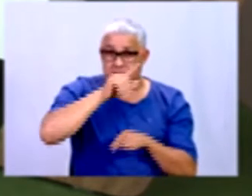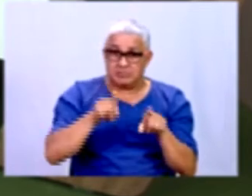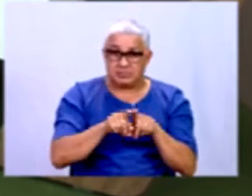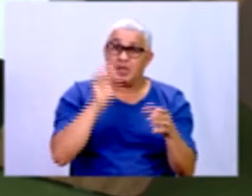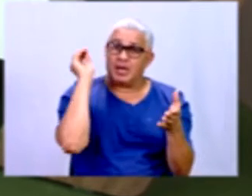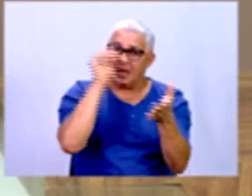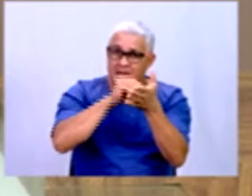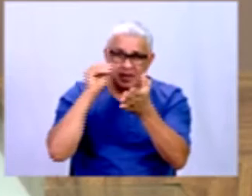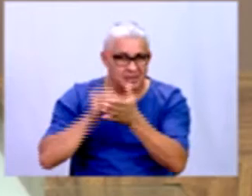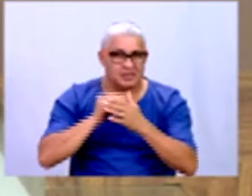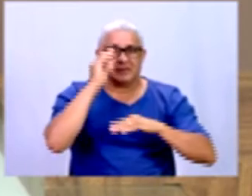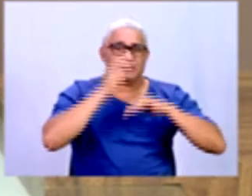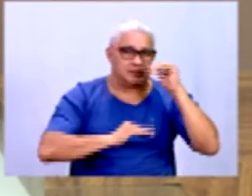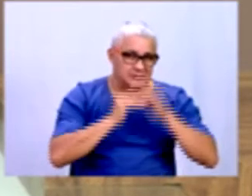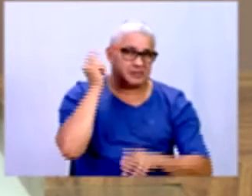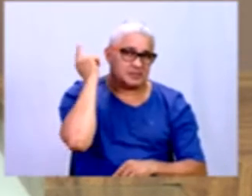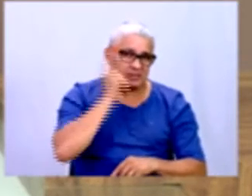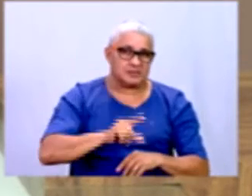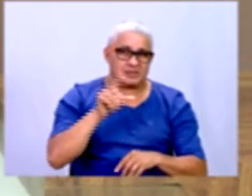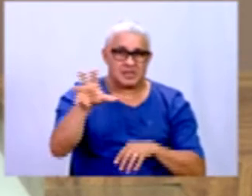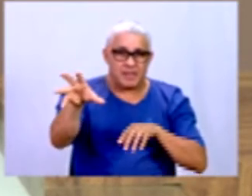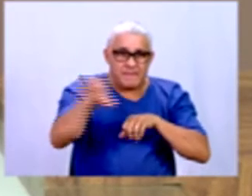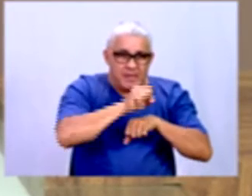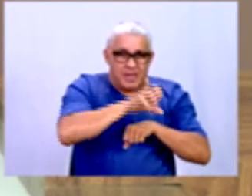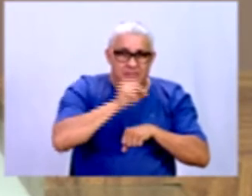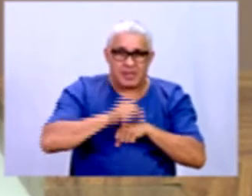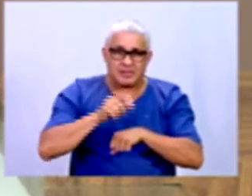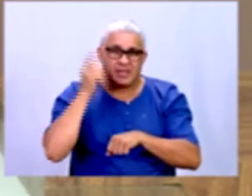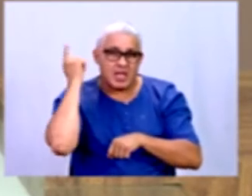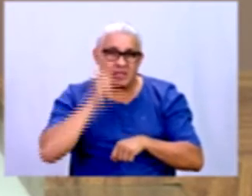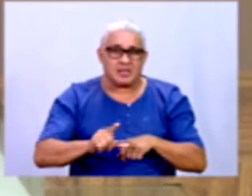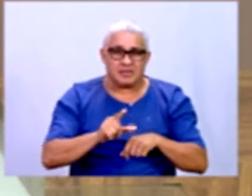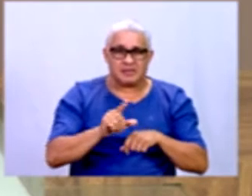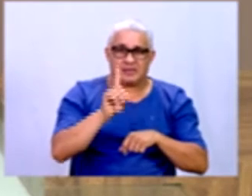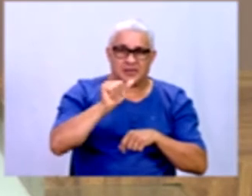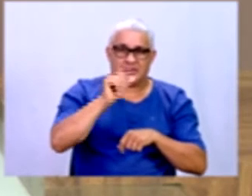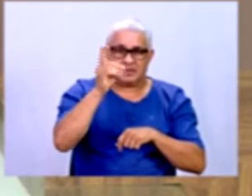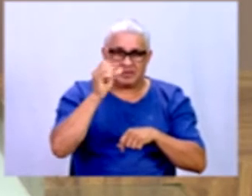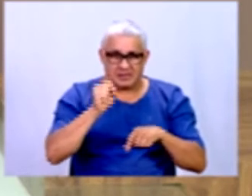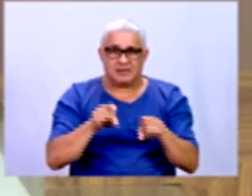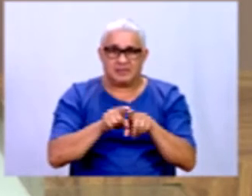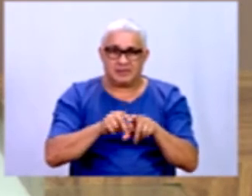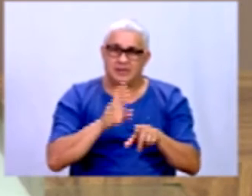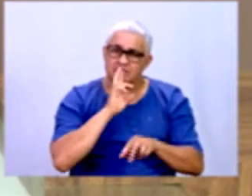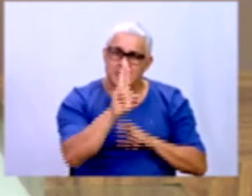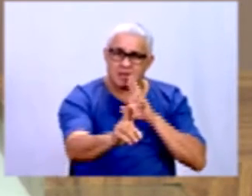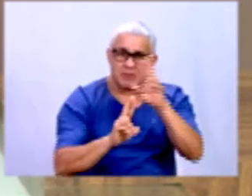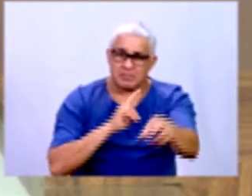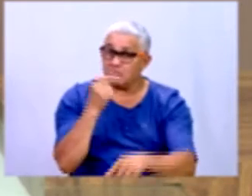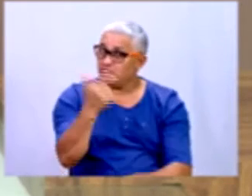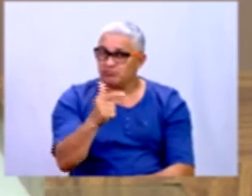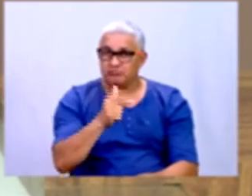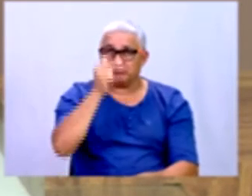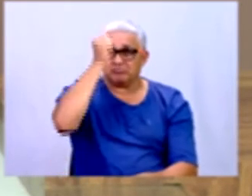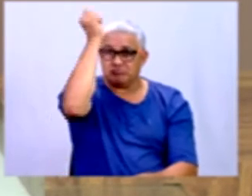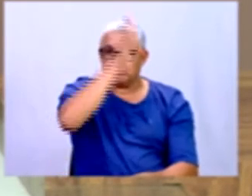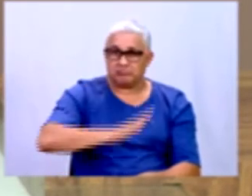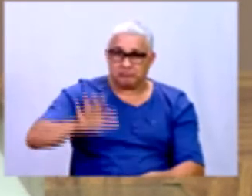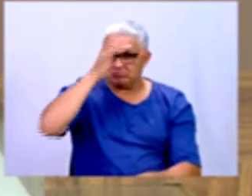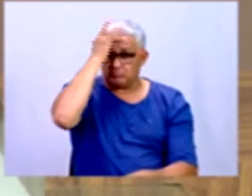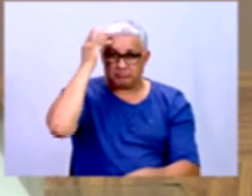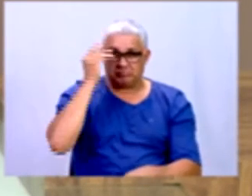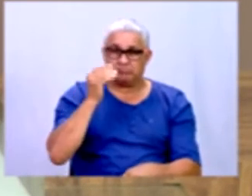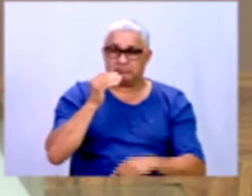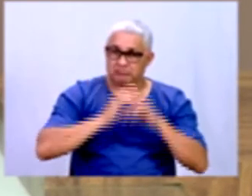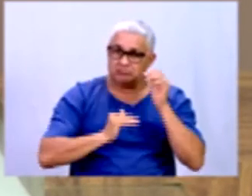muito grande de profissionais que consigam pegar esses dados, analisar esses dados, oferecer respostas, oferecer sugestões. E um outro detalhe que eu considero muito